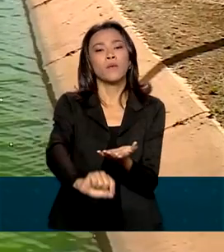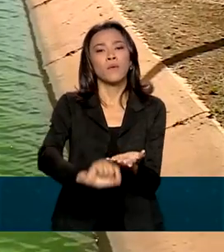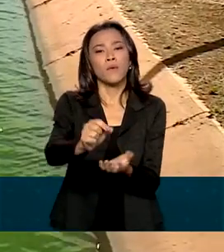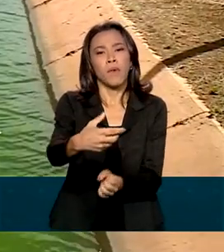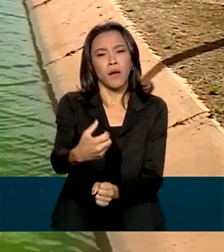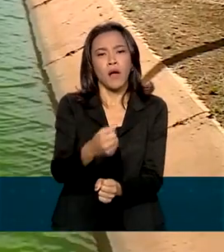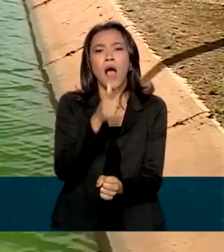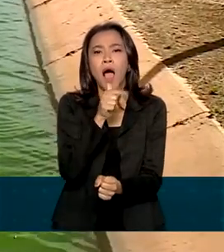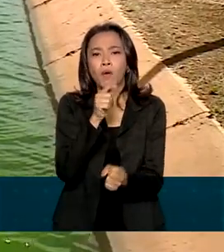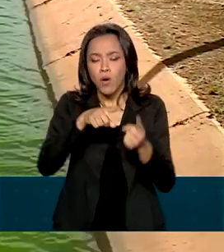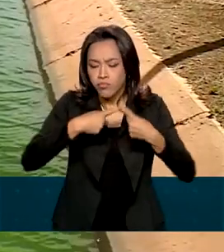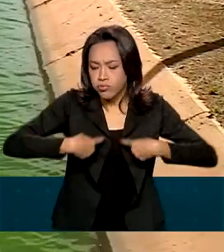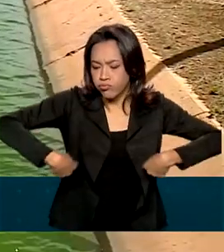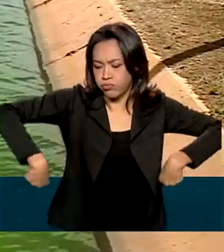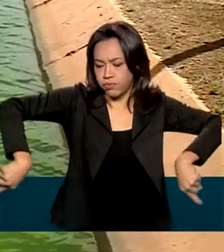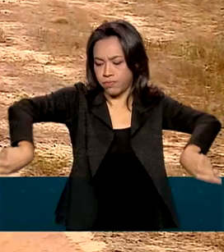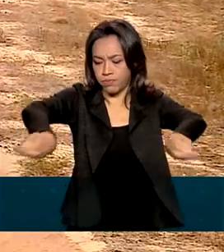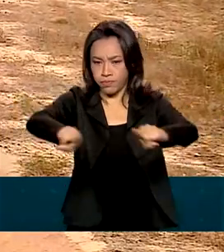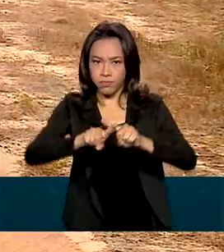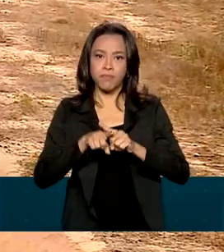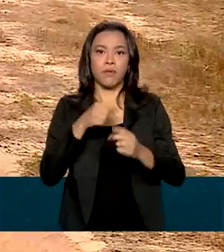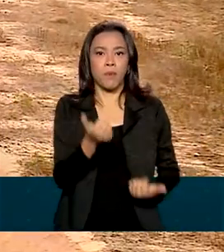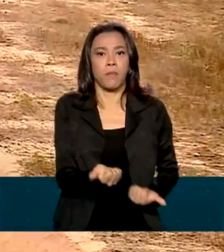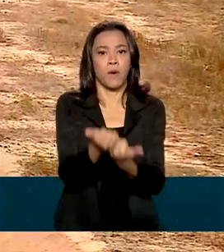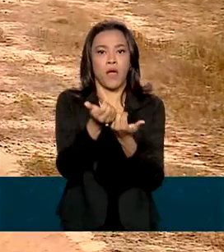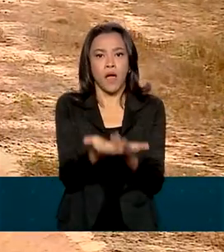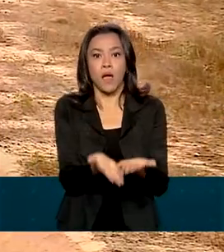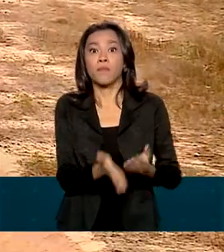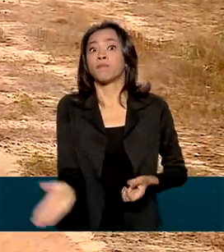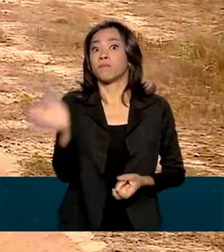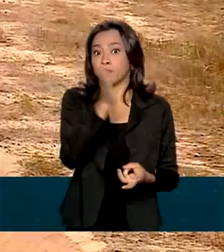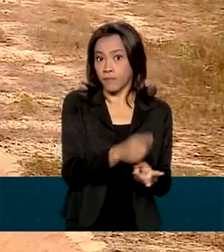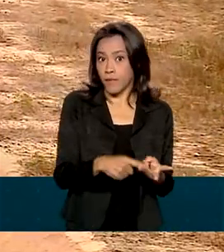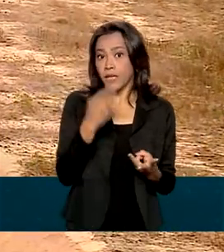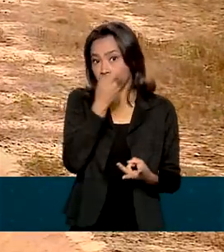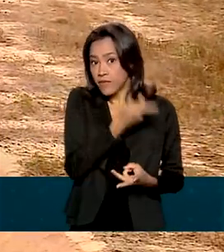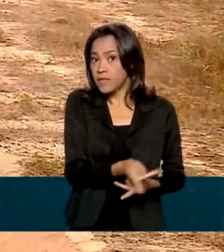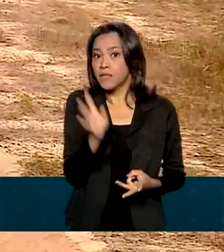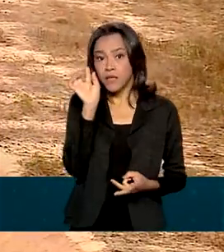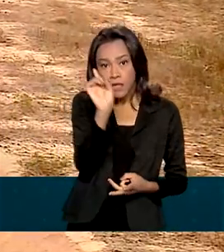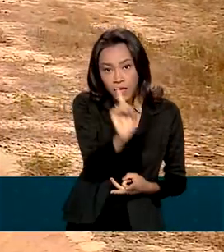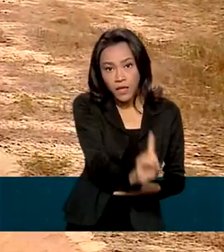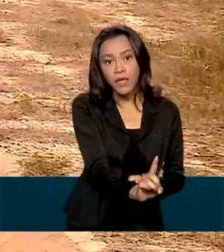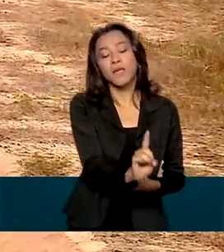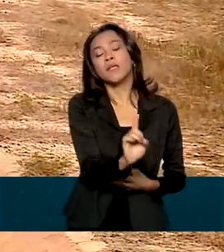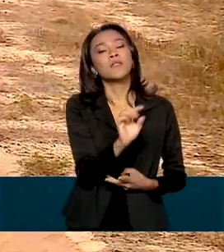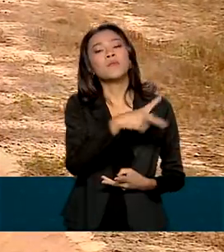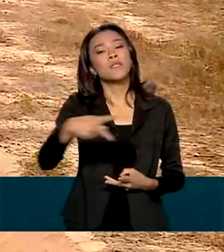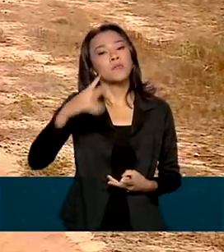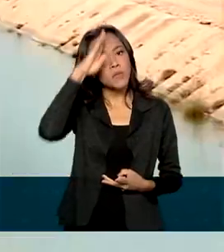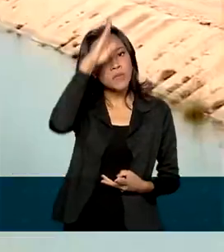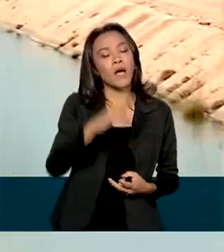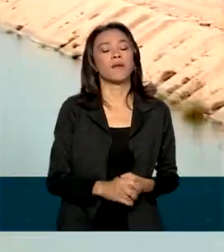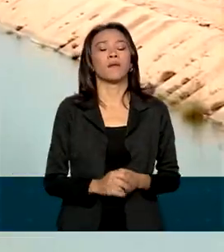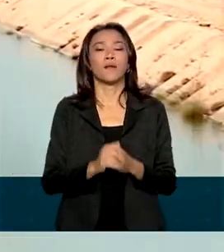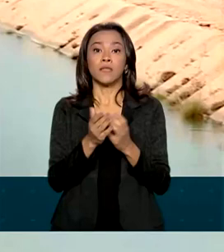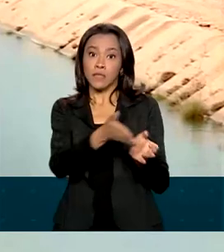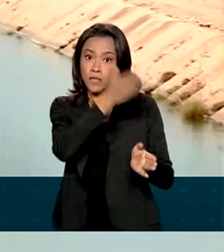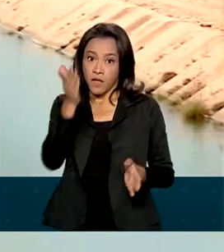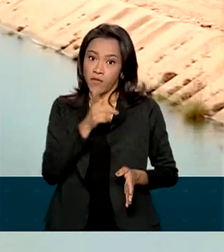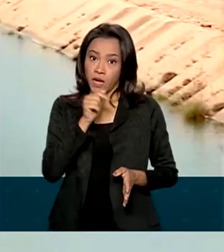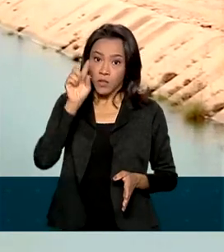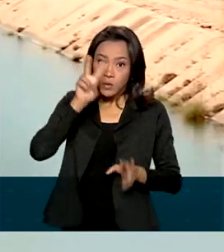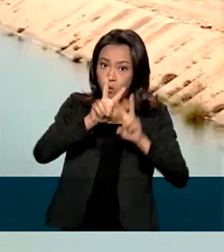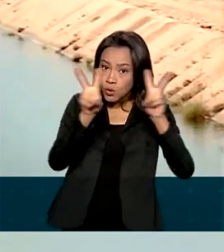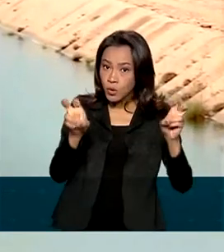barragem do Banapuiu. E também uma visita do presidente Jair Bolsonaro para a reserva do Taquarão. Ainda falando sobre o ramal do